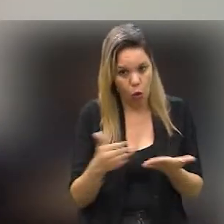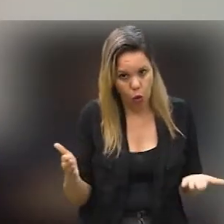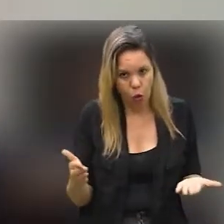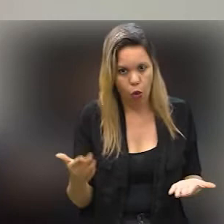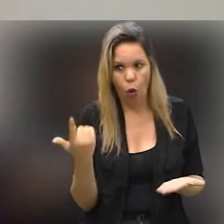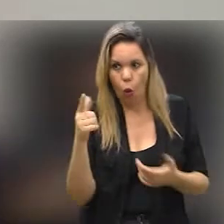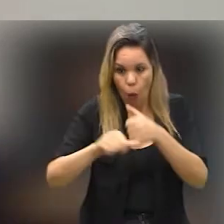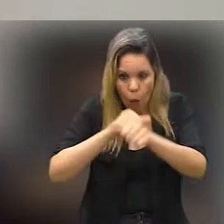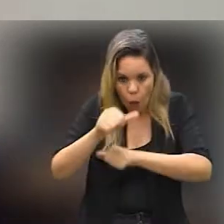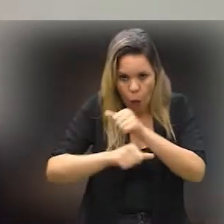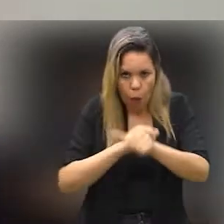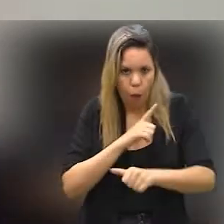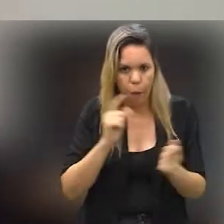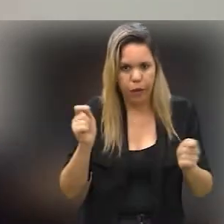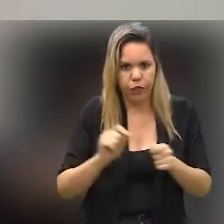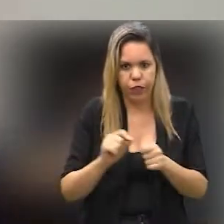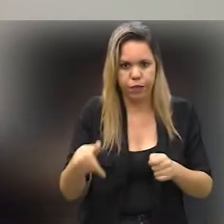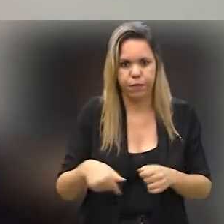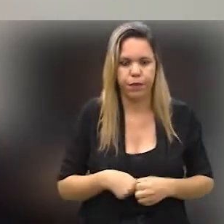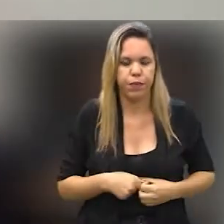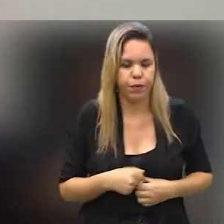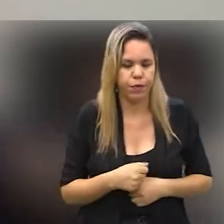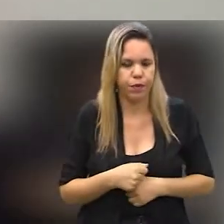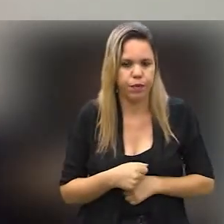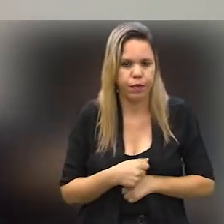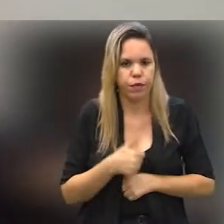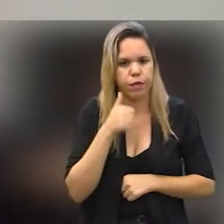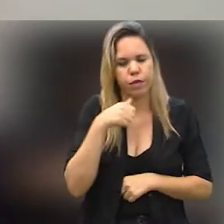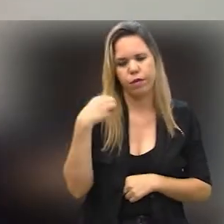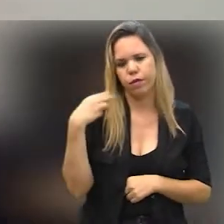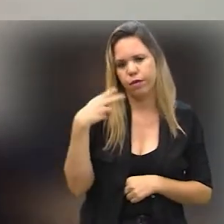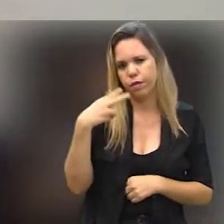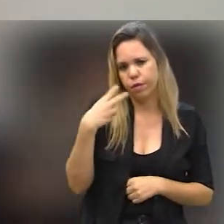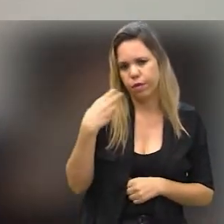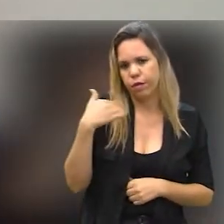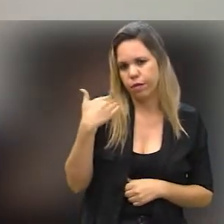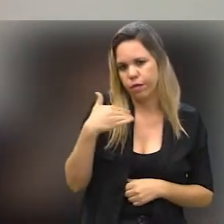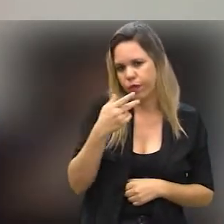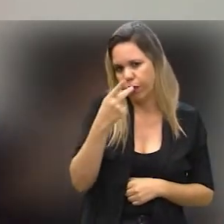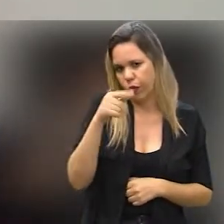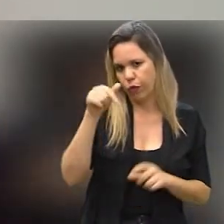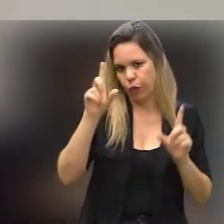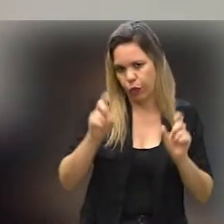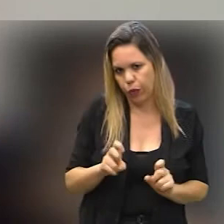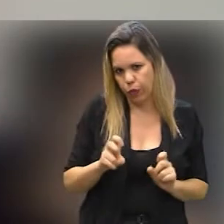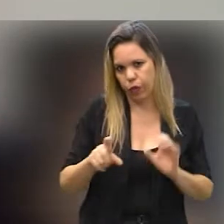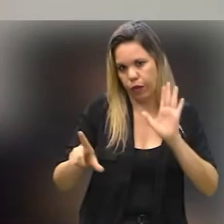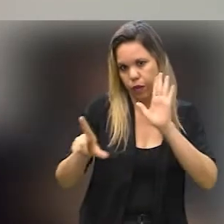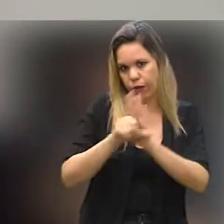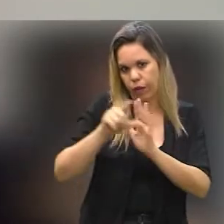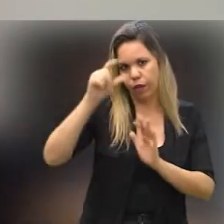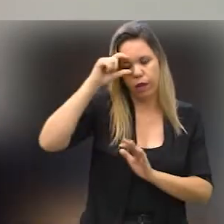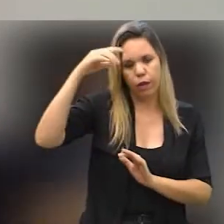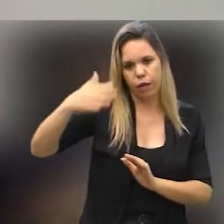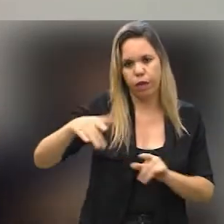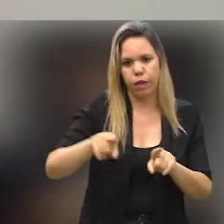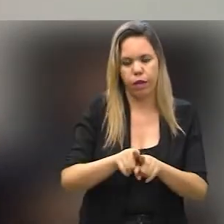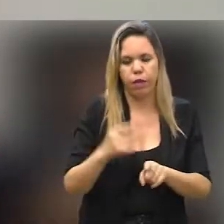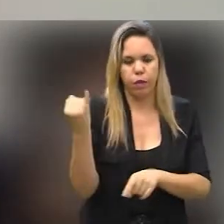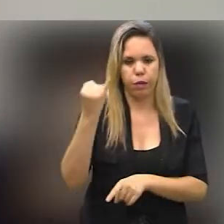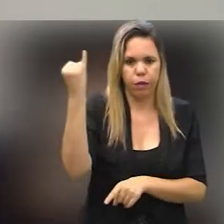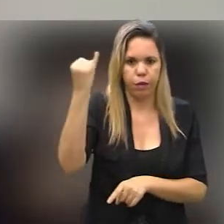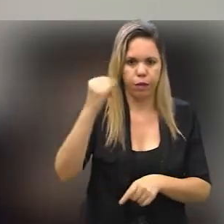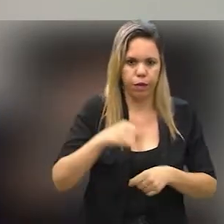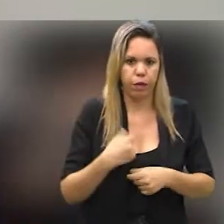mas já é o começo da transformação que a gente pode fazer aqui. A Mariana colocou muito bem a Lei Maria da Penha, a